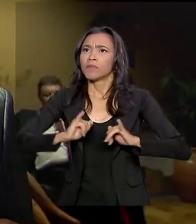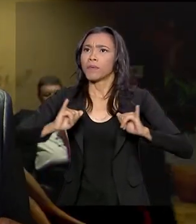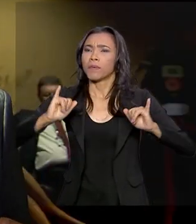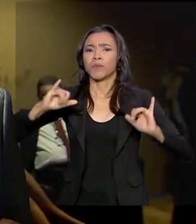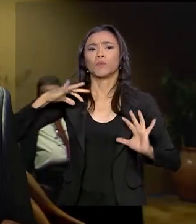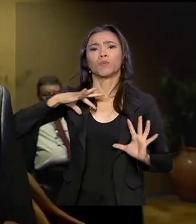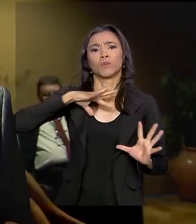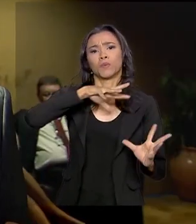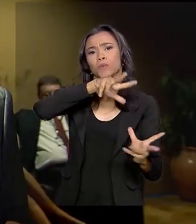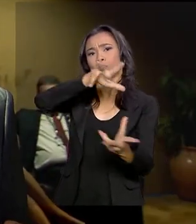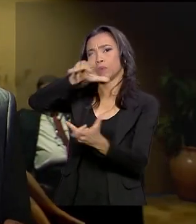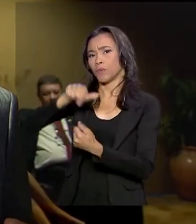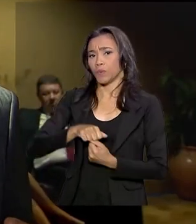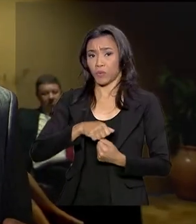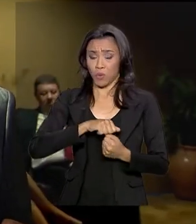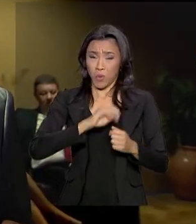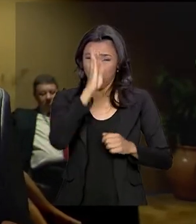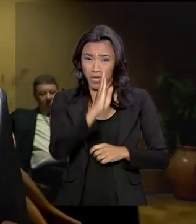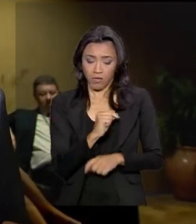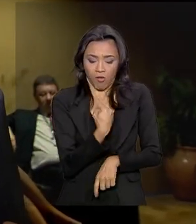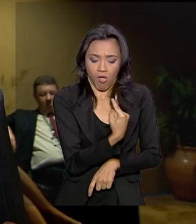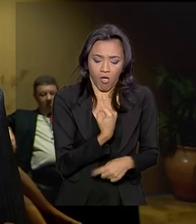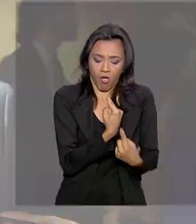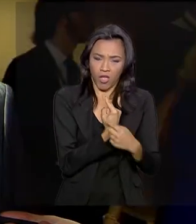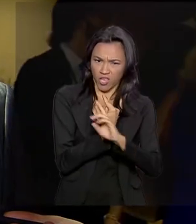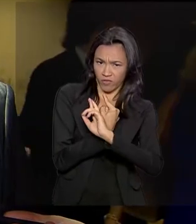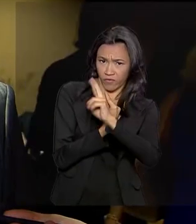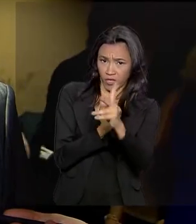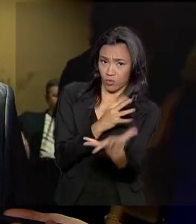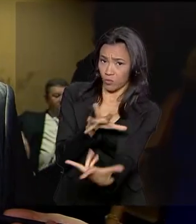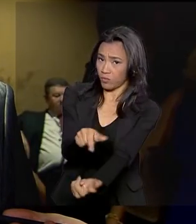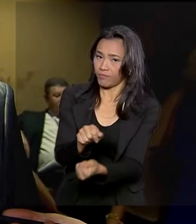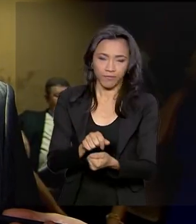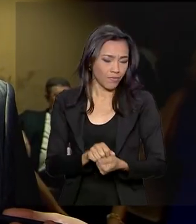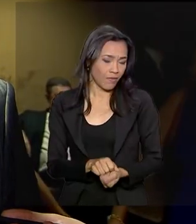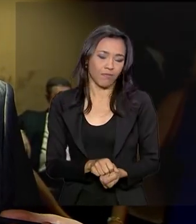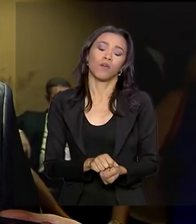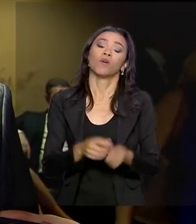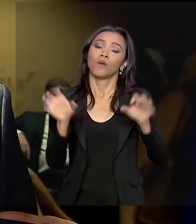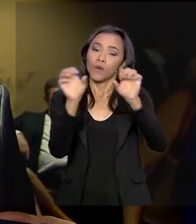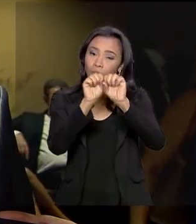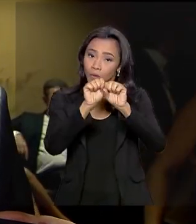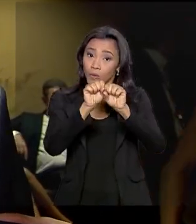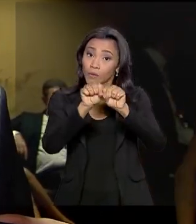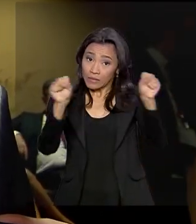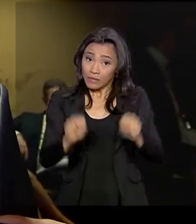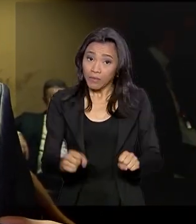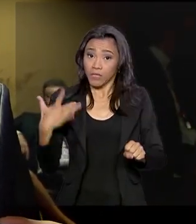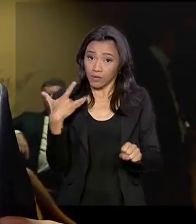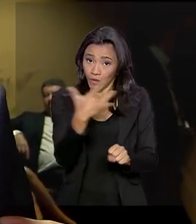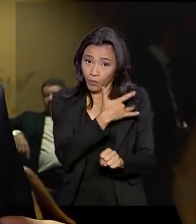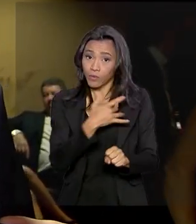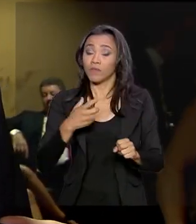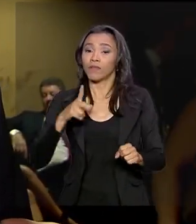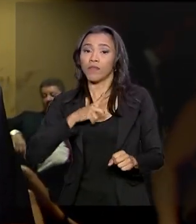mundo. O Brasil não é uma ilha, nós não seremos diferentes. Acredito que o SUS tem dado respostas, tem